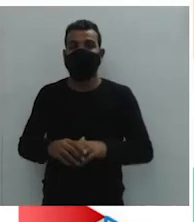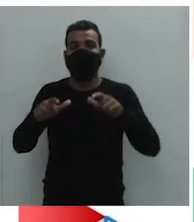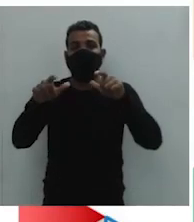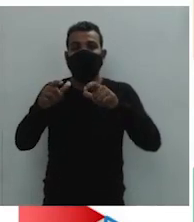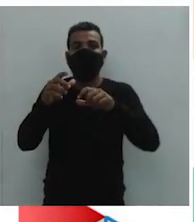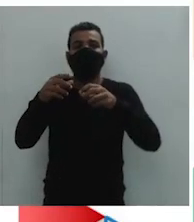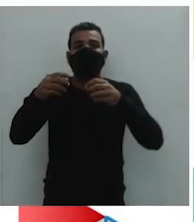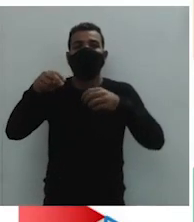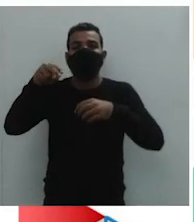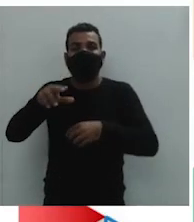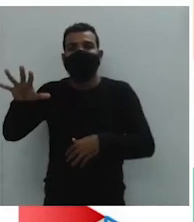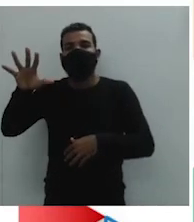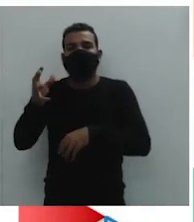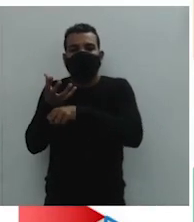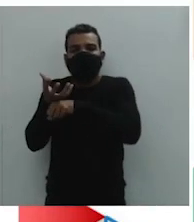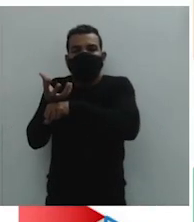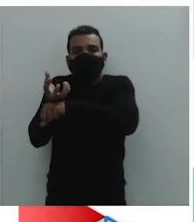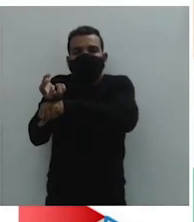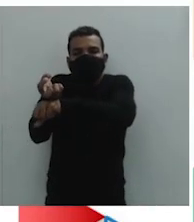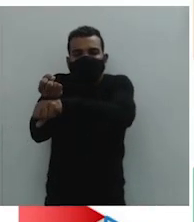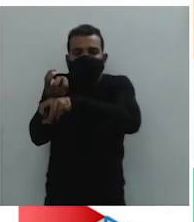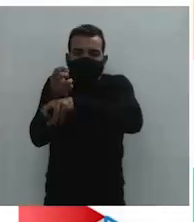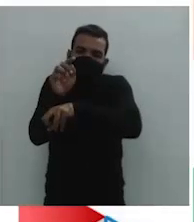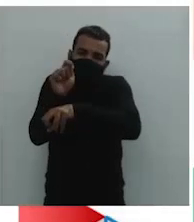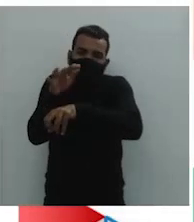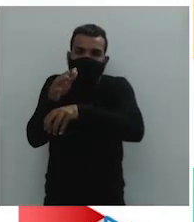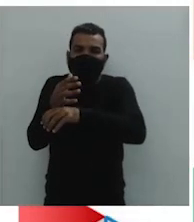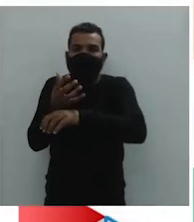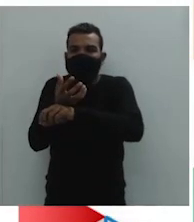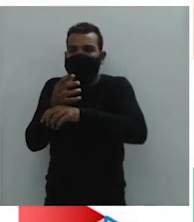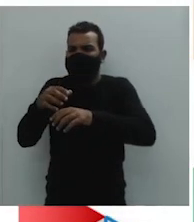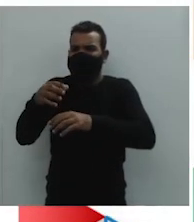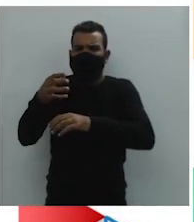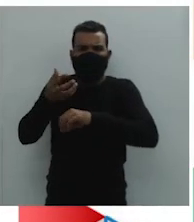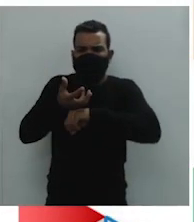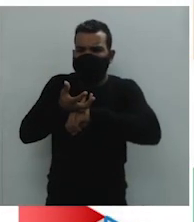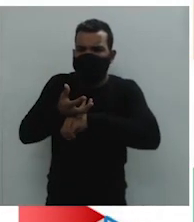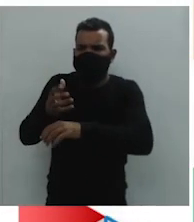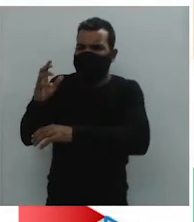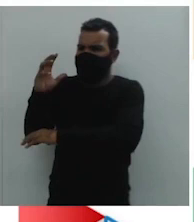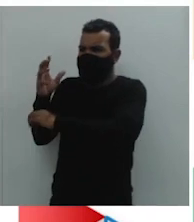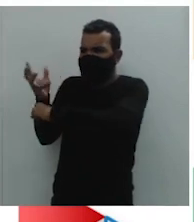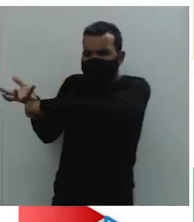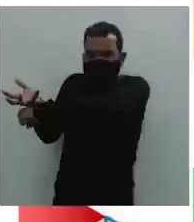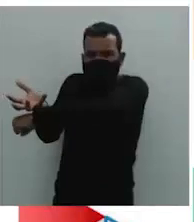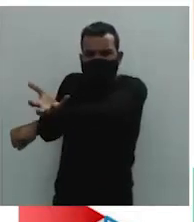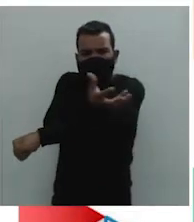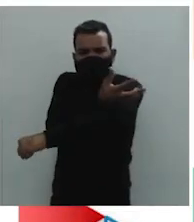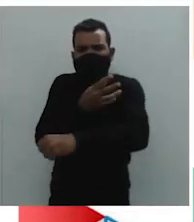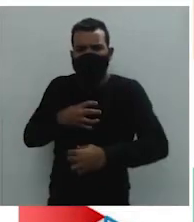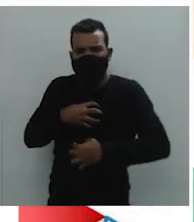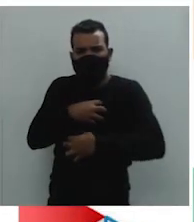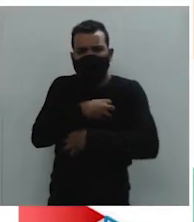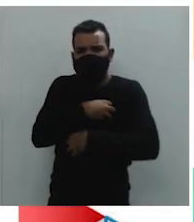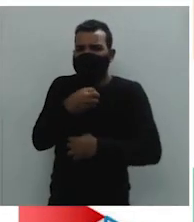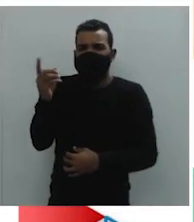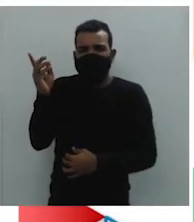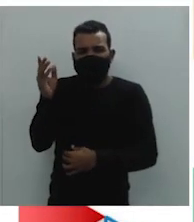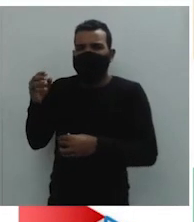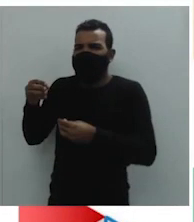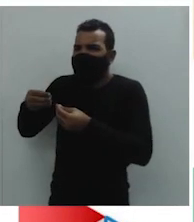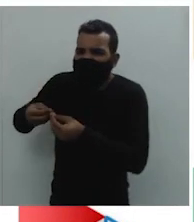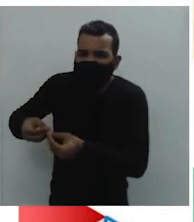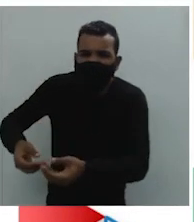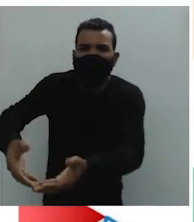Nordeste do Brasil, surgiram lavouras de algodão que produziram matéria-prima para as